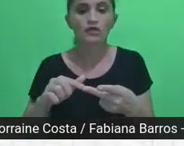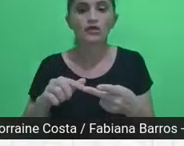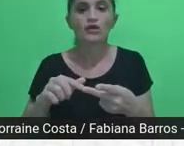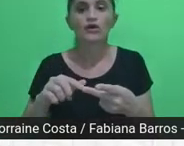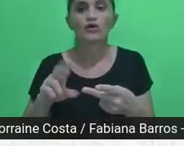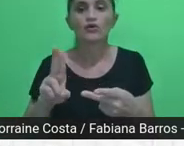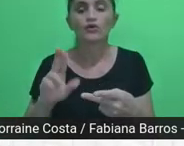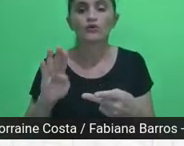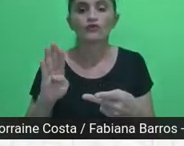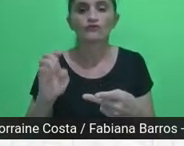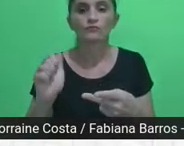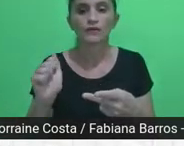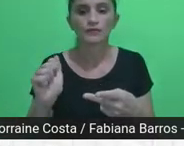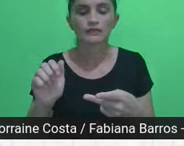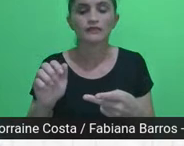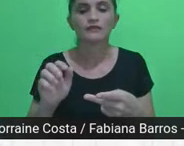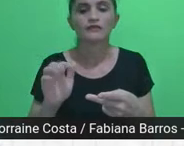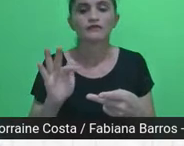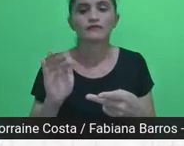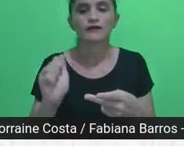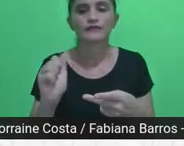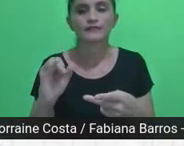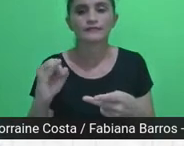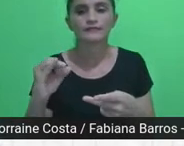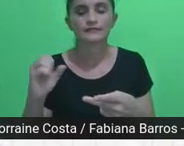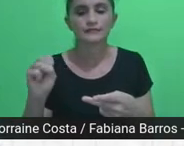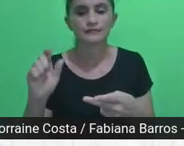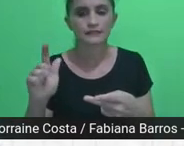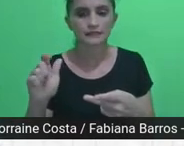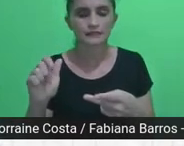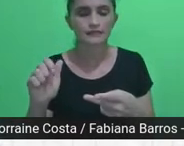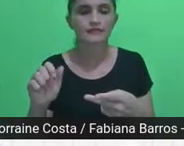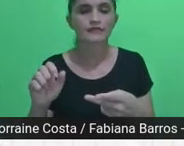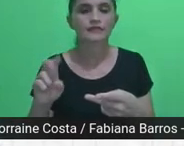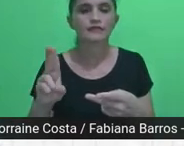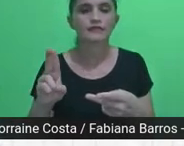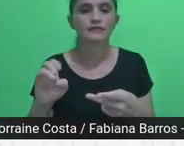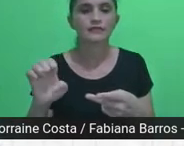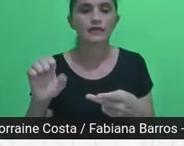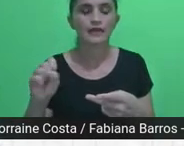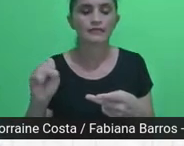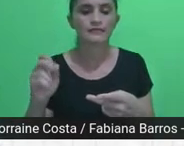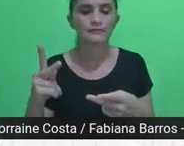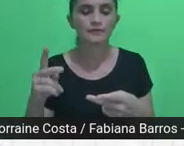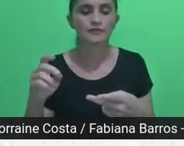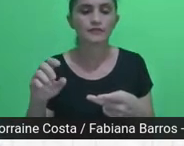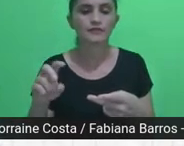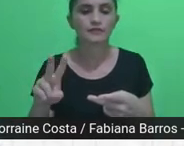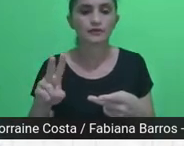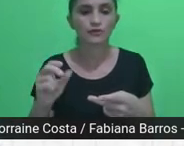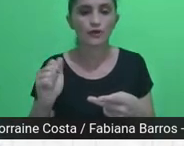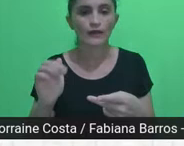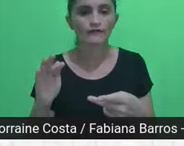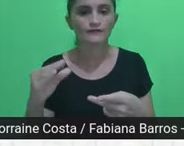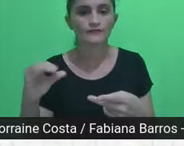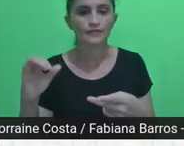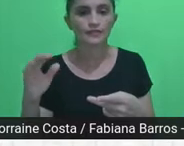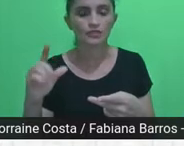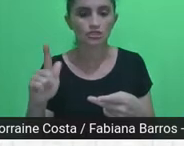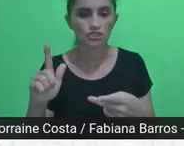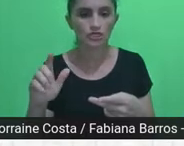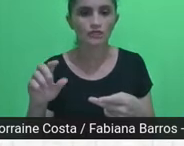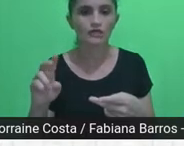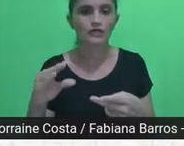FACISA, o IESP, a UNIP, o IFPB, a UFCG, o CAL, o IAB,